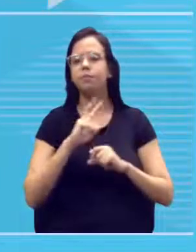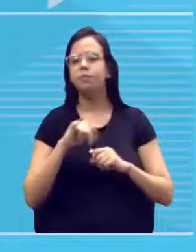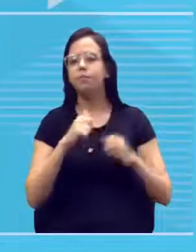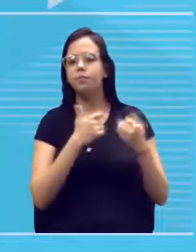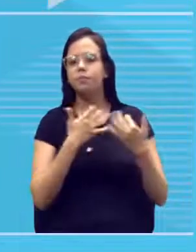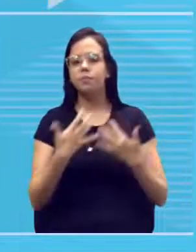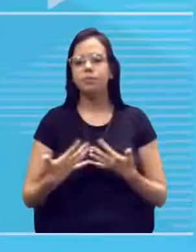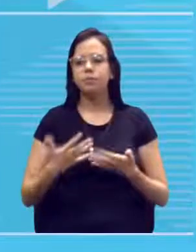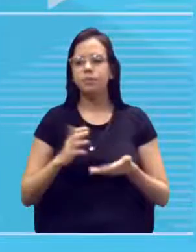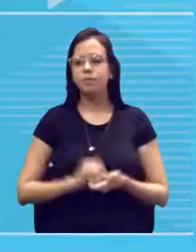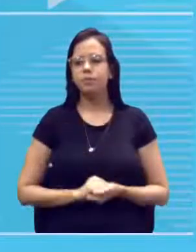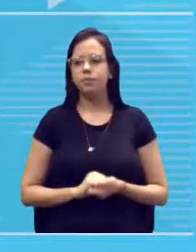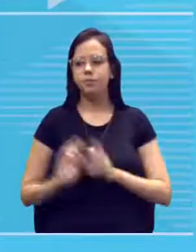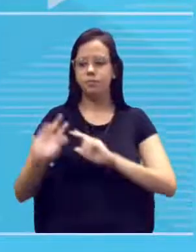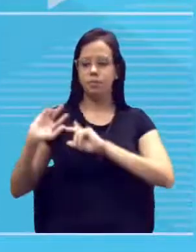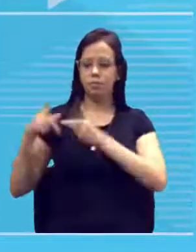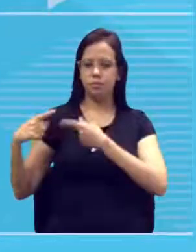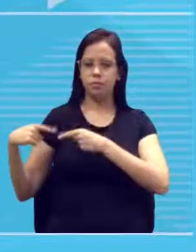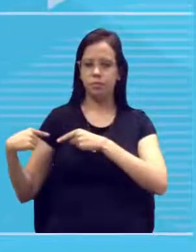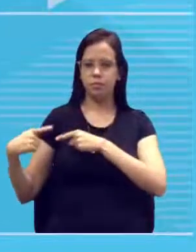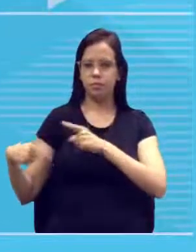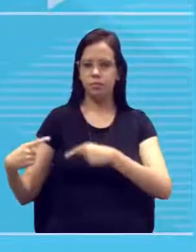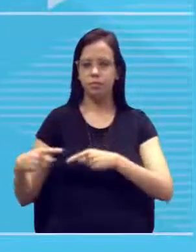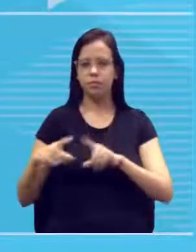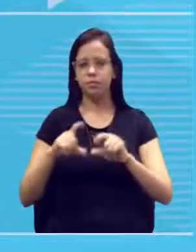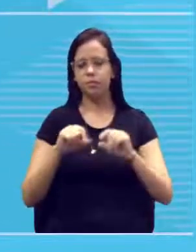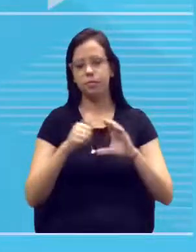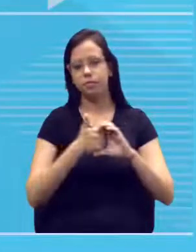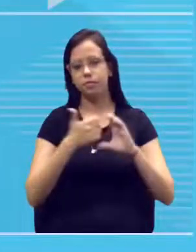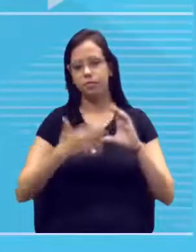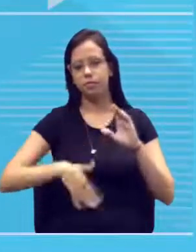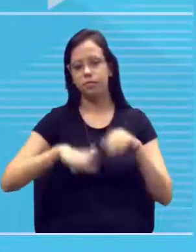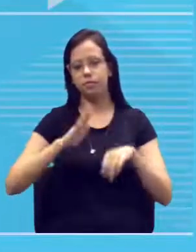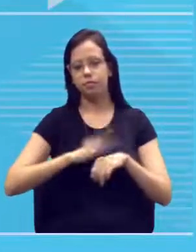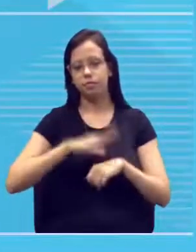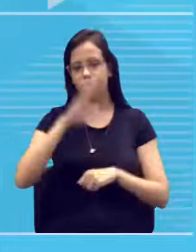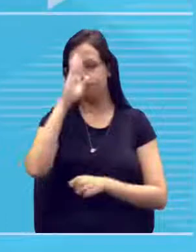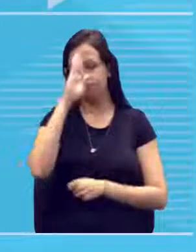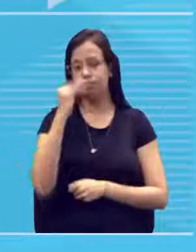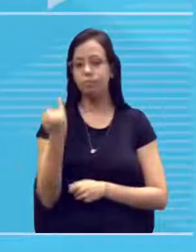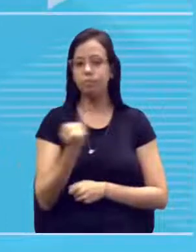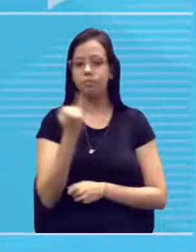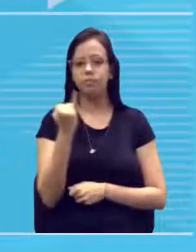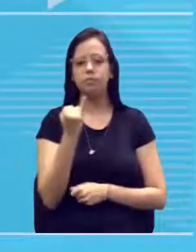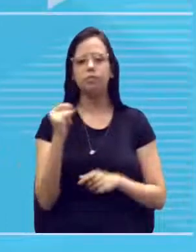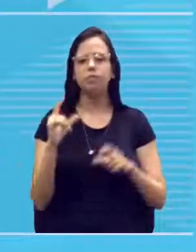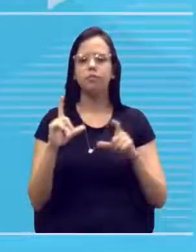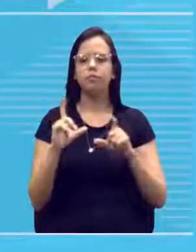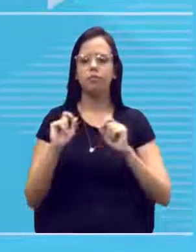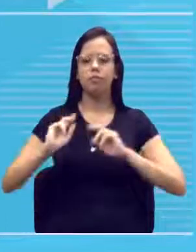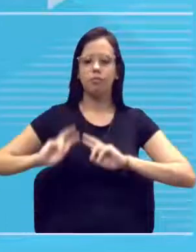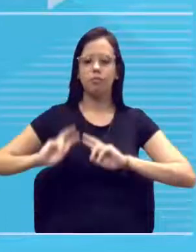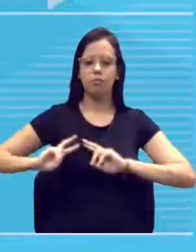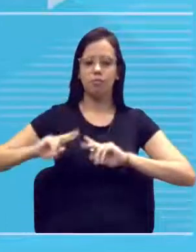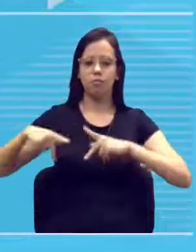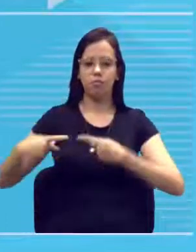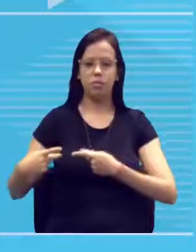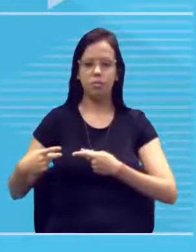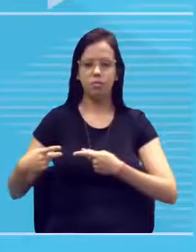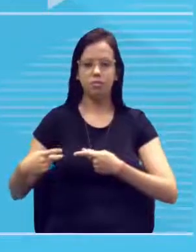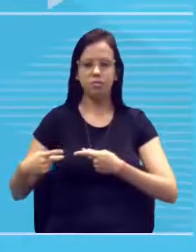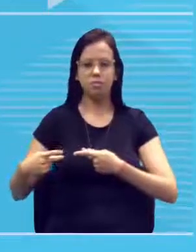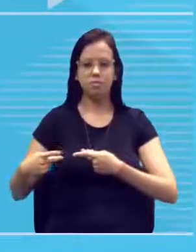A grande ideia da hereditariedade é a característica pertinente ao que é a transmissão